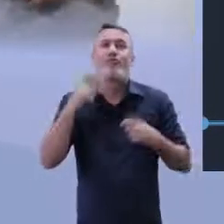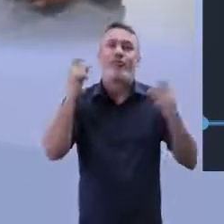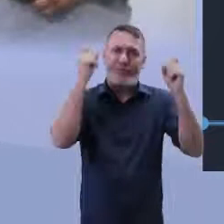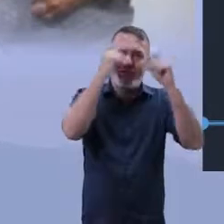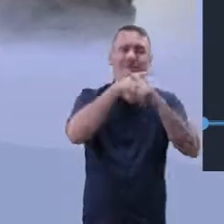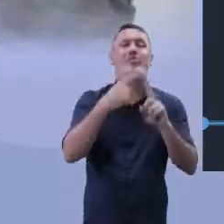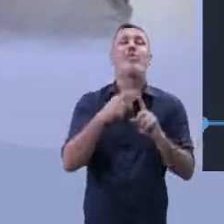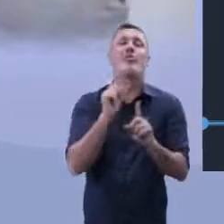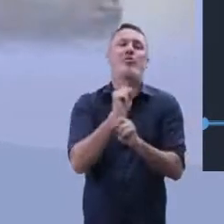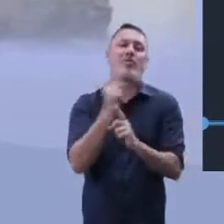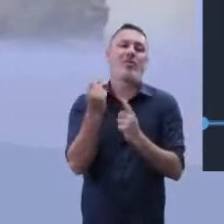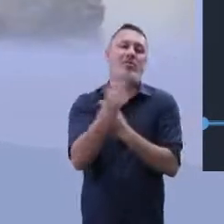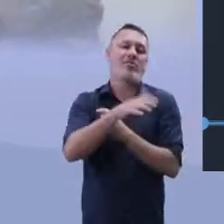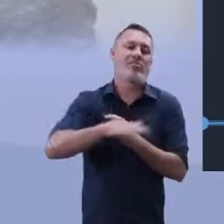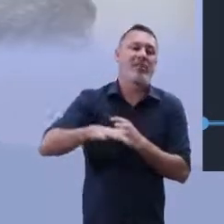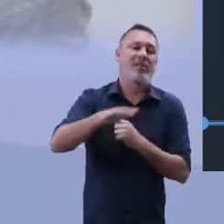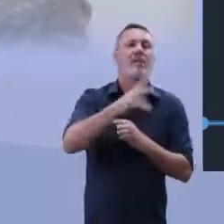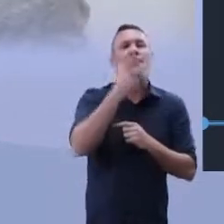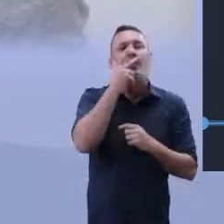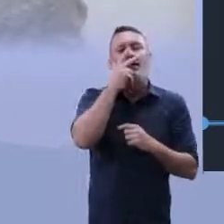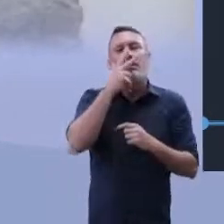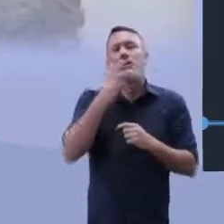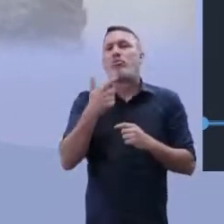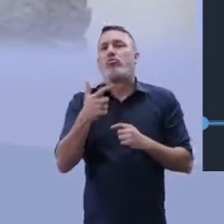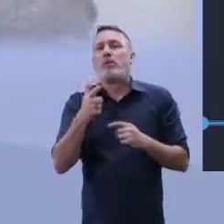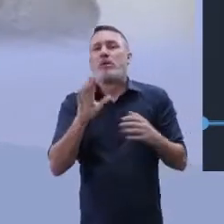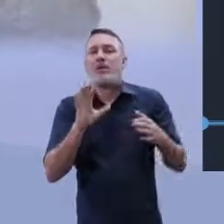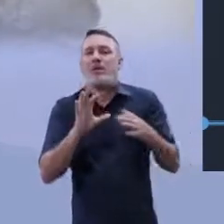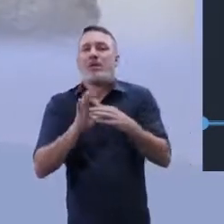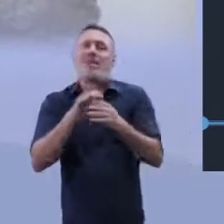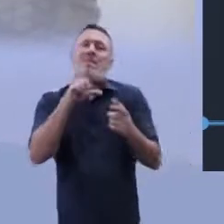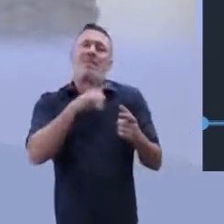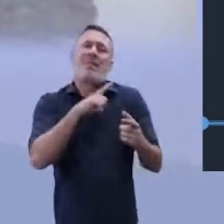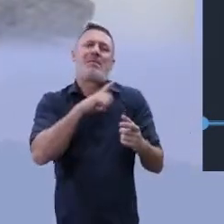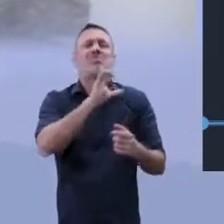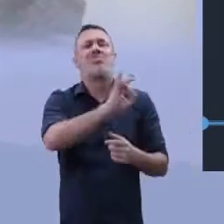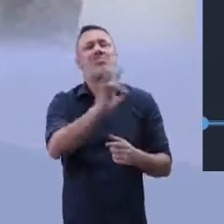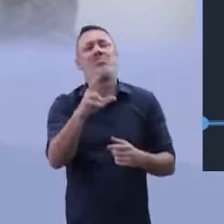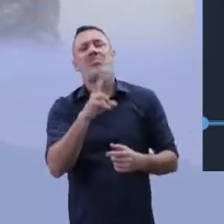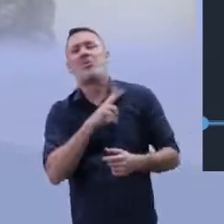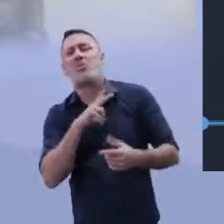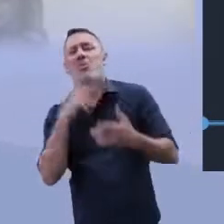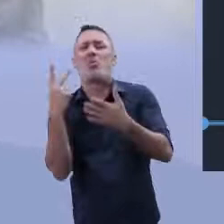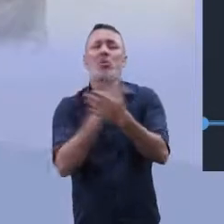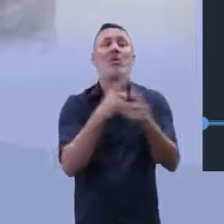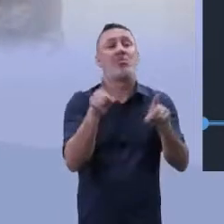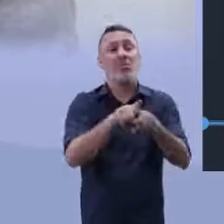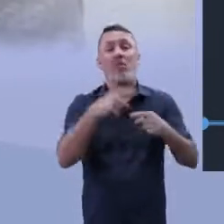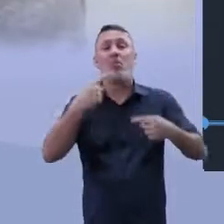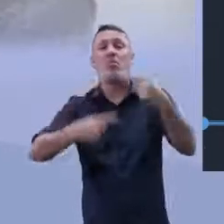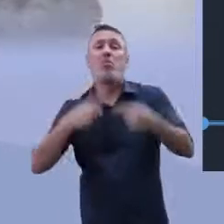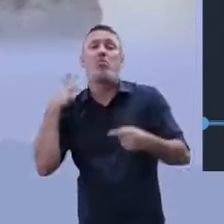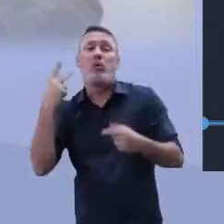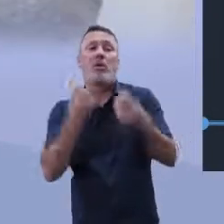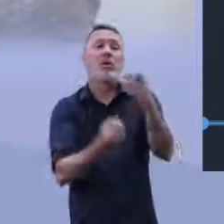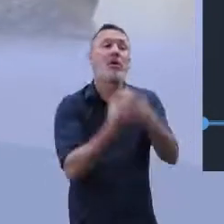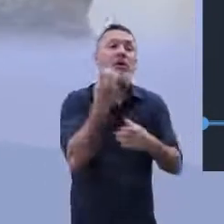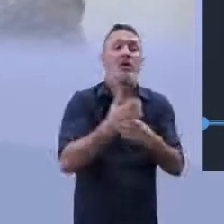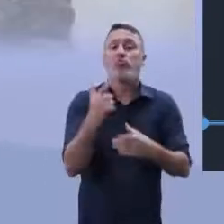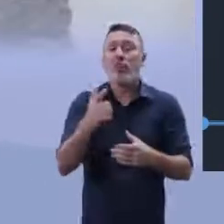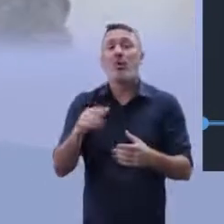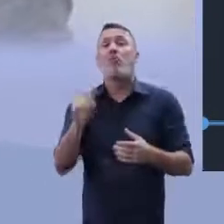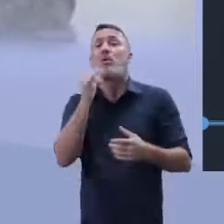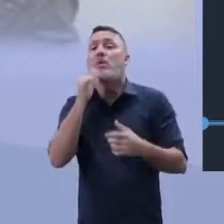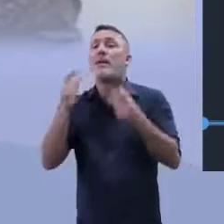existe. Porque a nossa sociedade, às vezes, ela não é por conta dos desvios, às vezes, por conta de falta de política pública. Eu não tenho